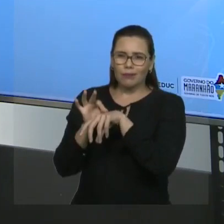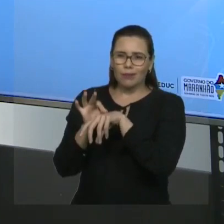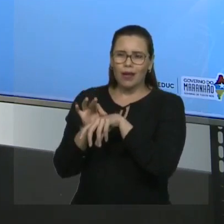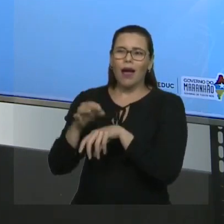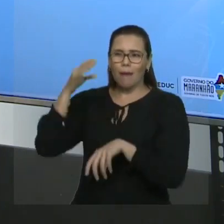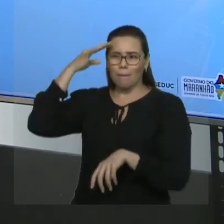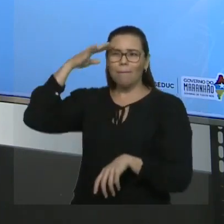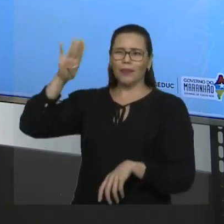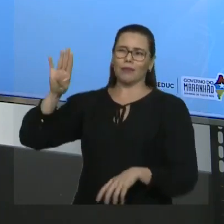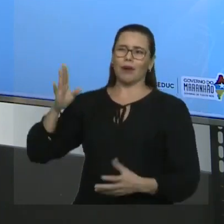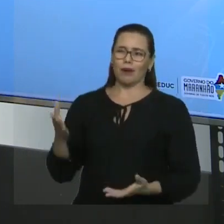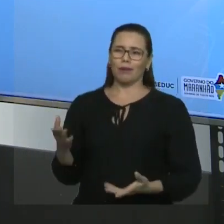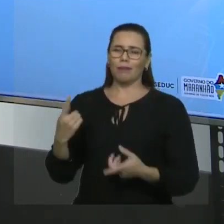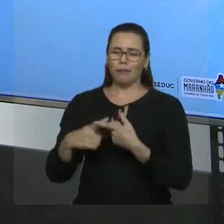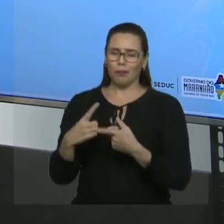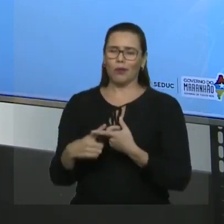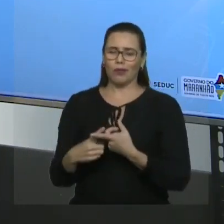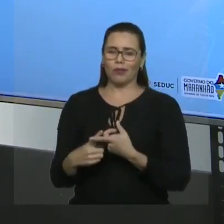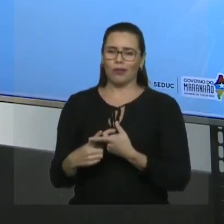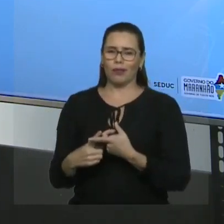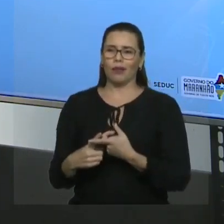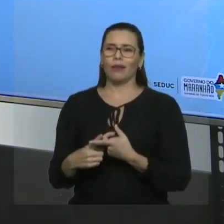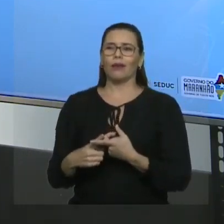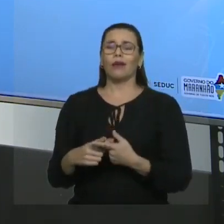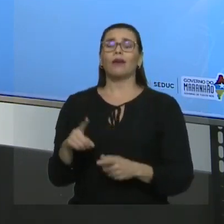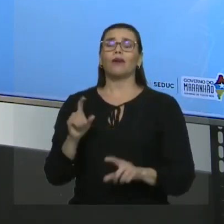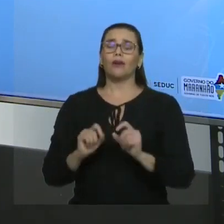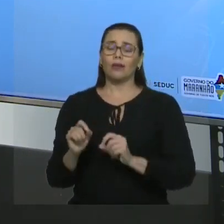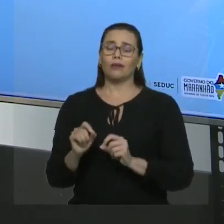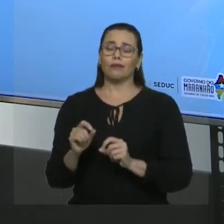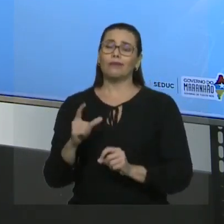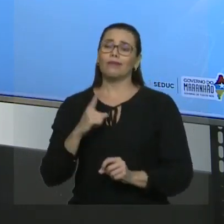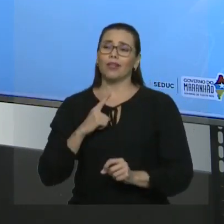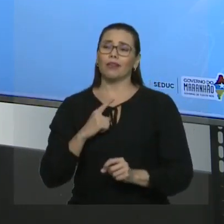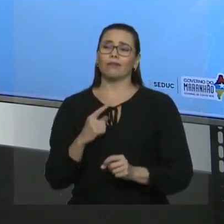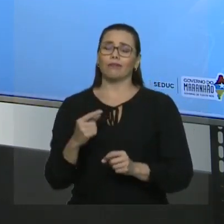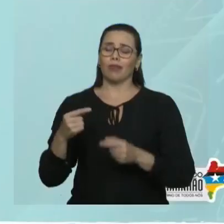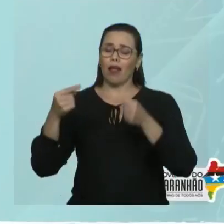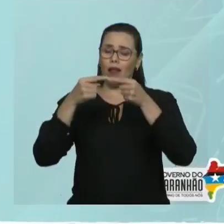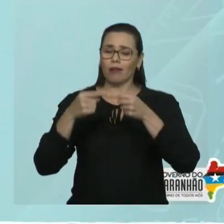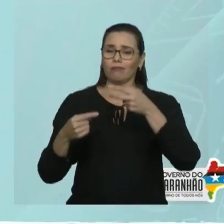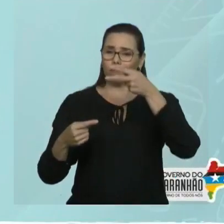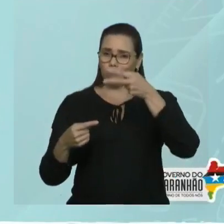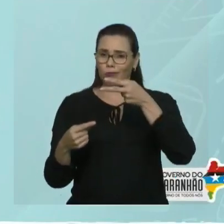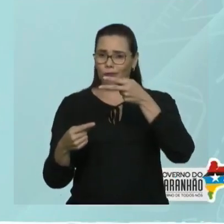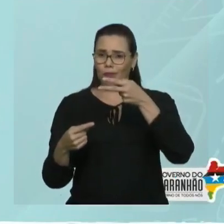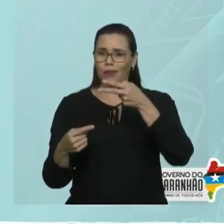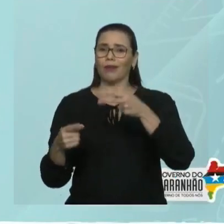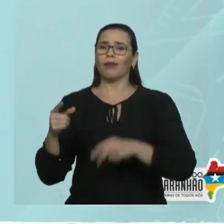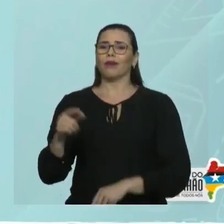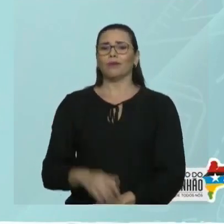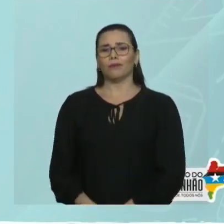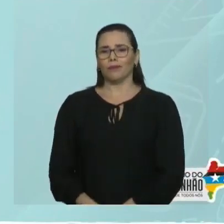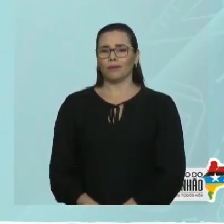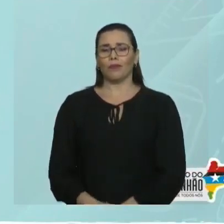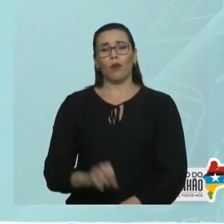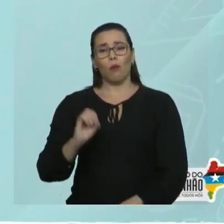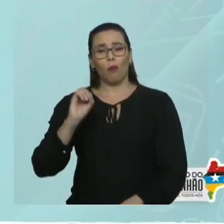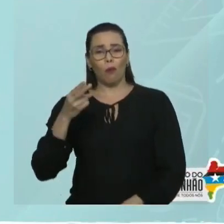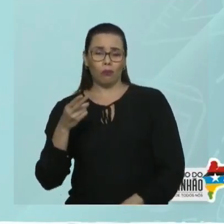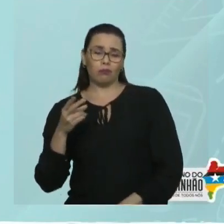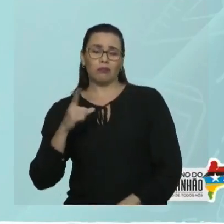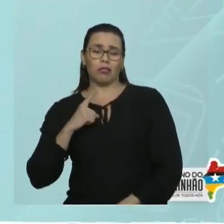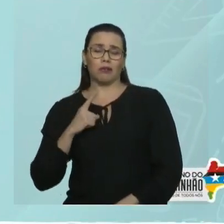cadeia é ramificada, com a primeira regra, achar a cadeia principal. Quem é a cadeia principal? Maior sequência de carbonos, ou maior sequência de carbonos